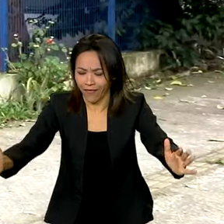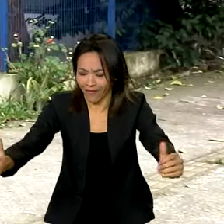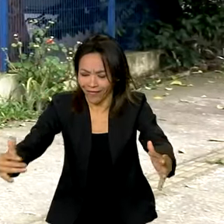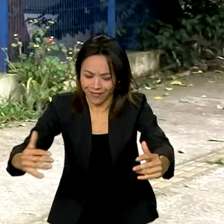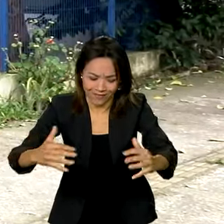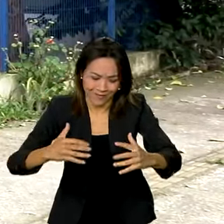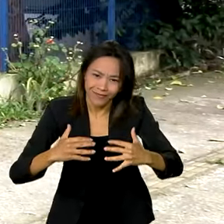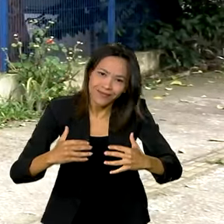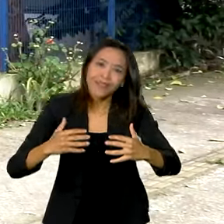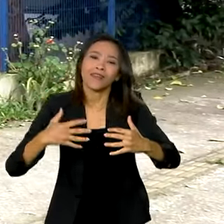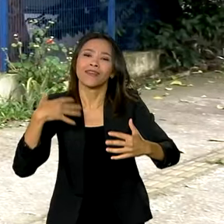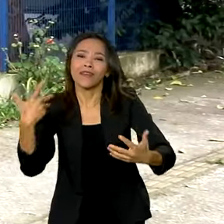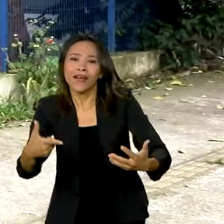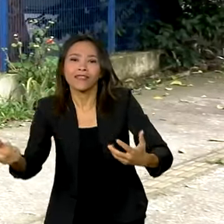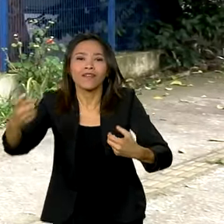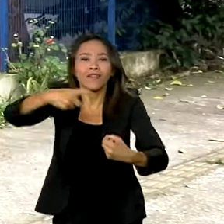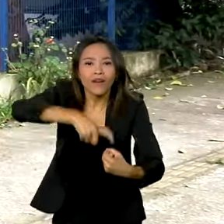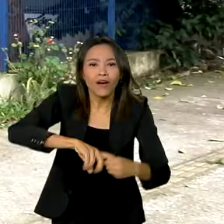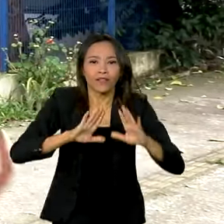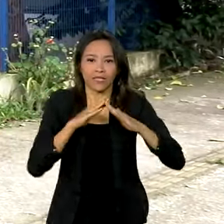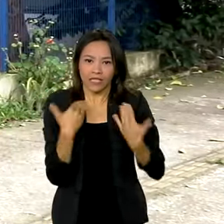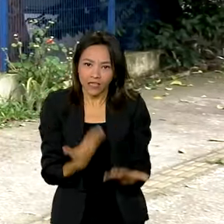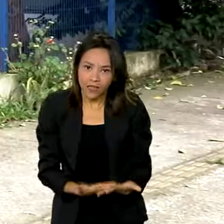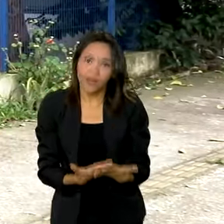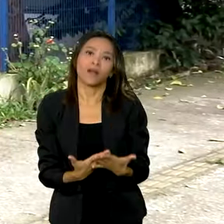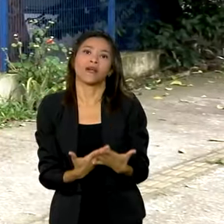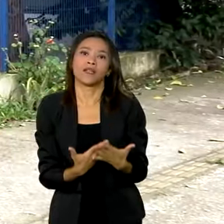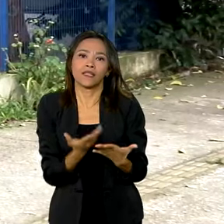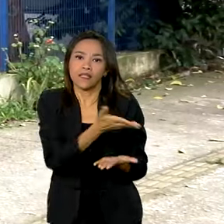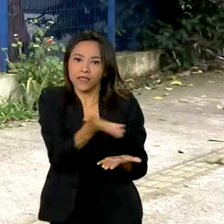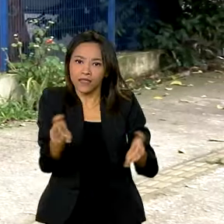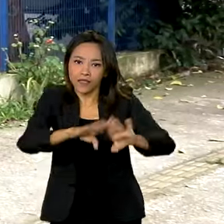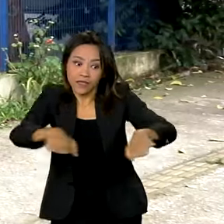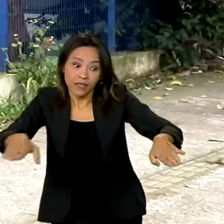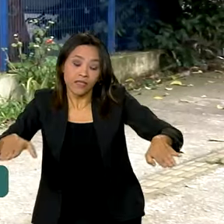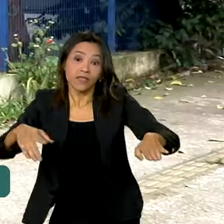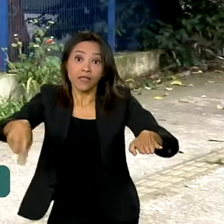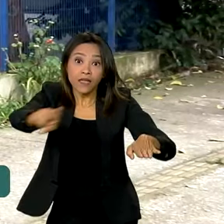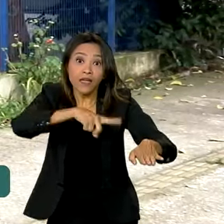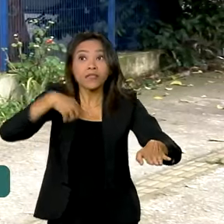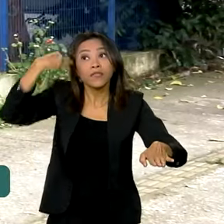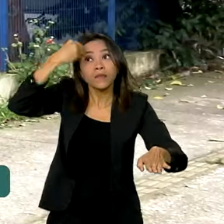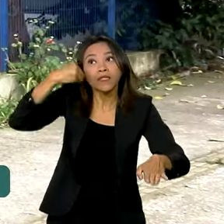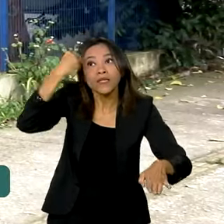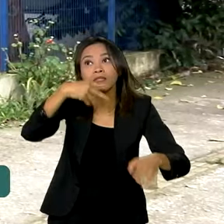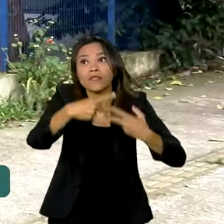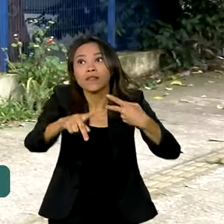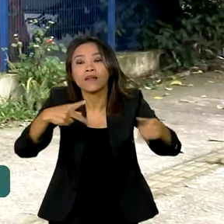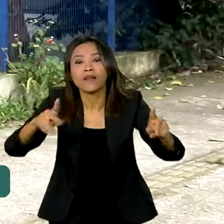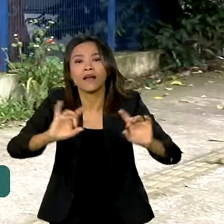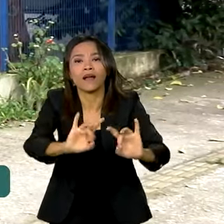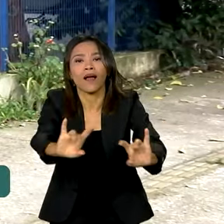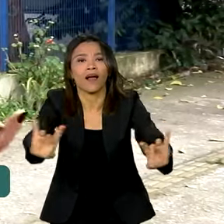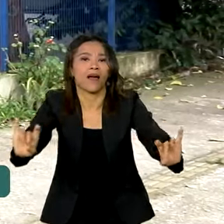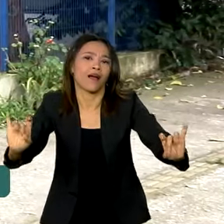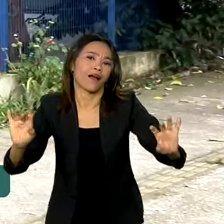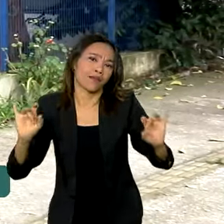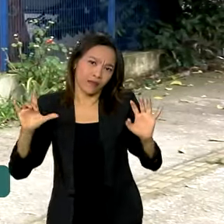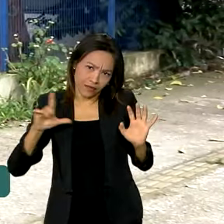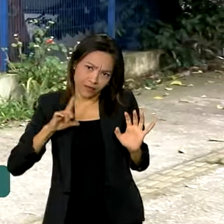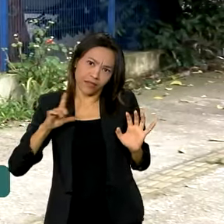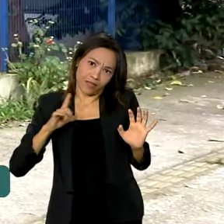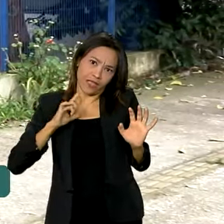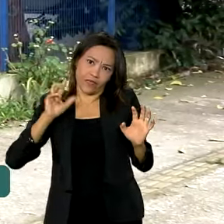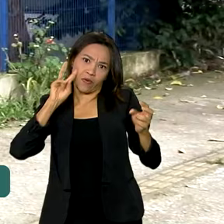trabalhar com eles esse retorno, considerando tudo o que eles viveram, porque cada um teve uma